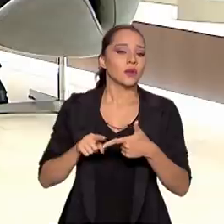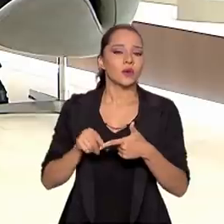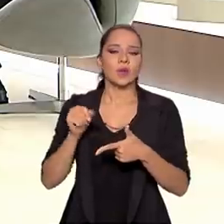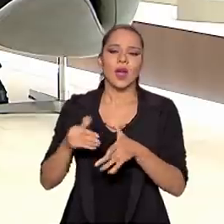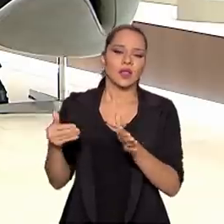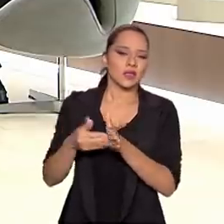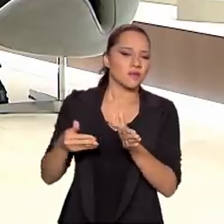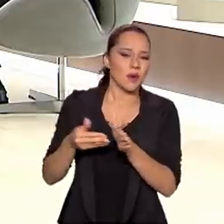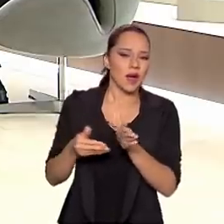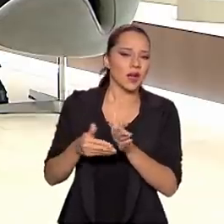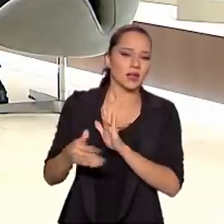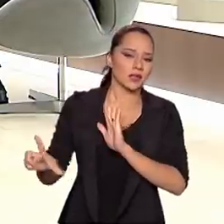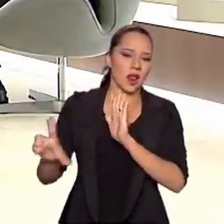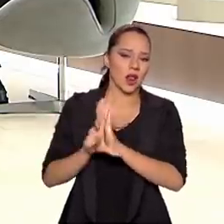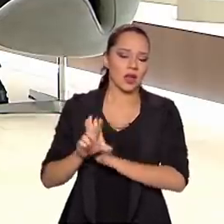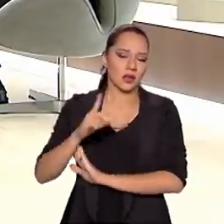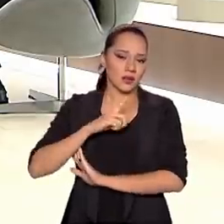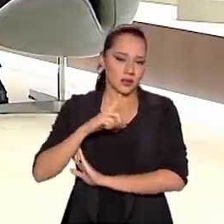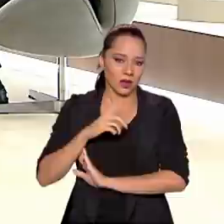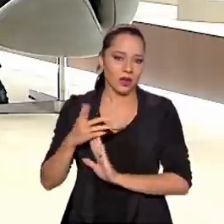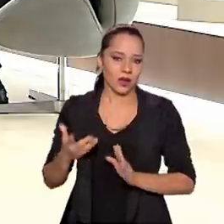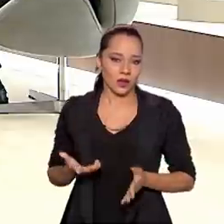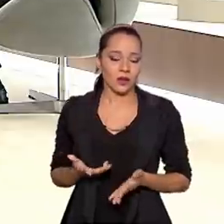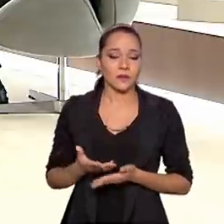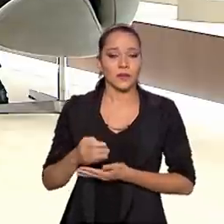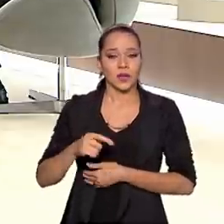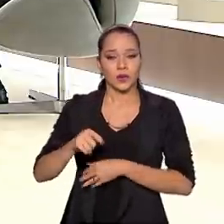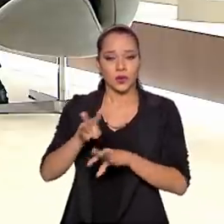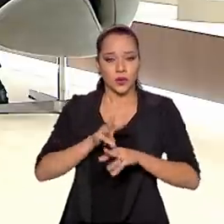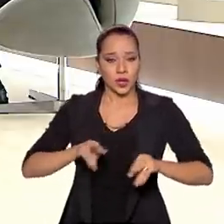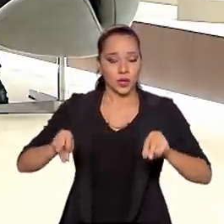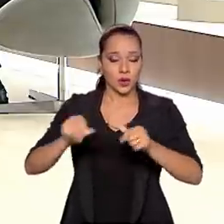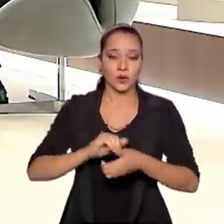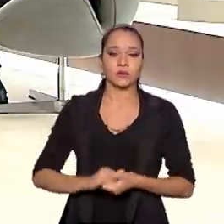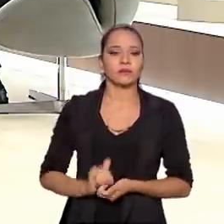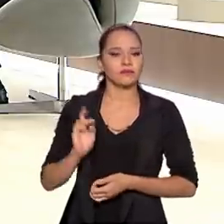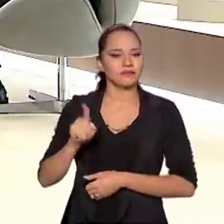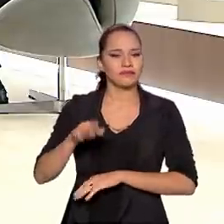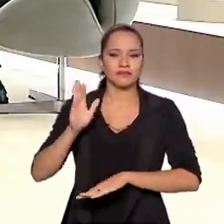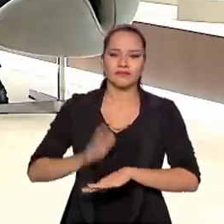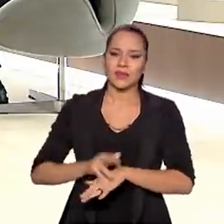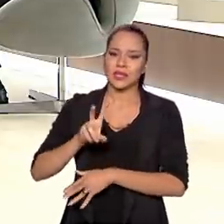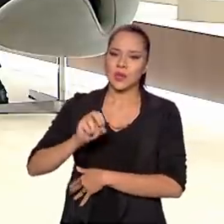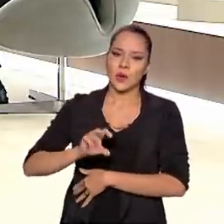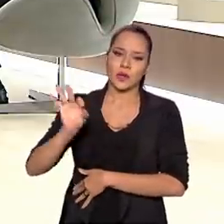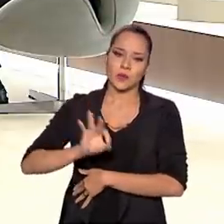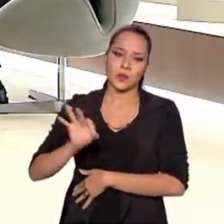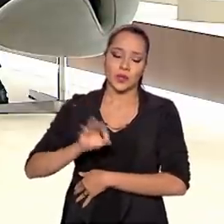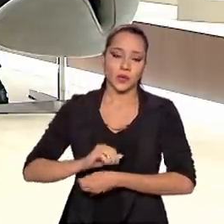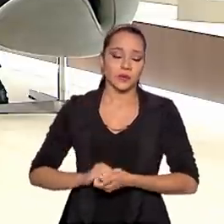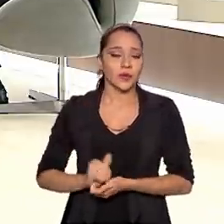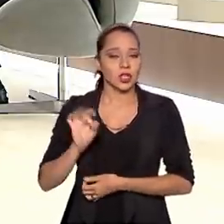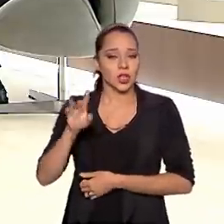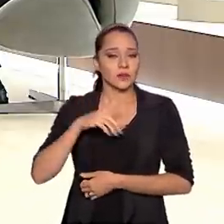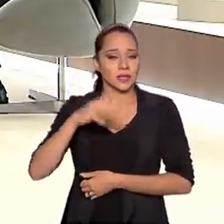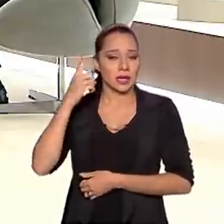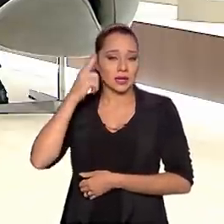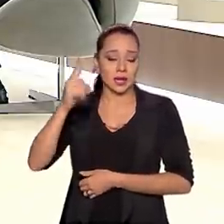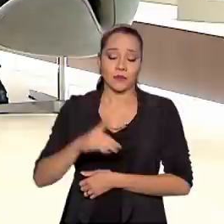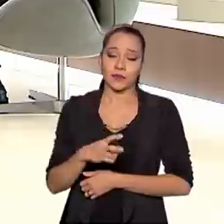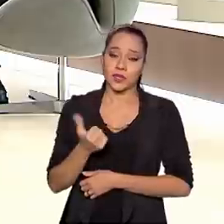das barreiras legais que nós temos no nosso território. que é de mais de 50%. Para você ter ideia,